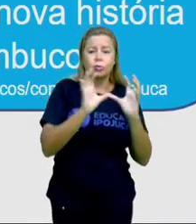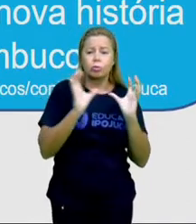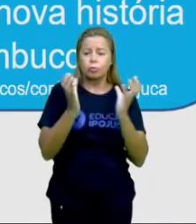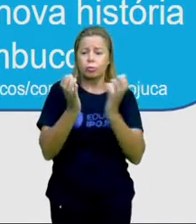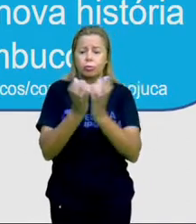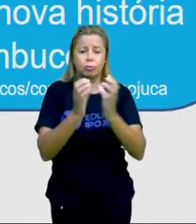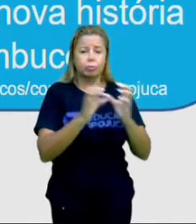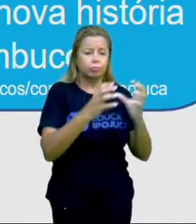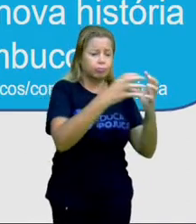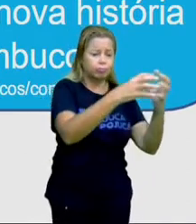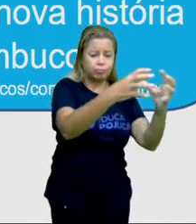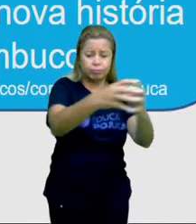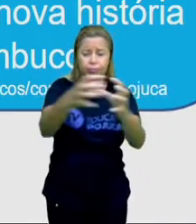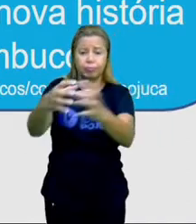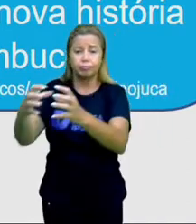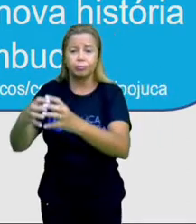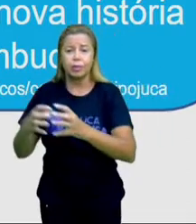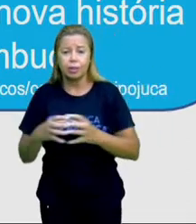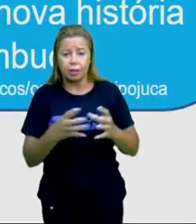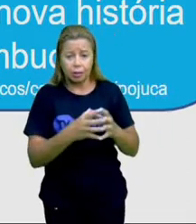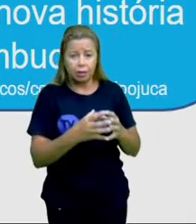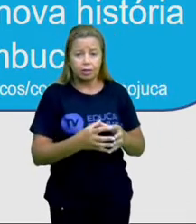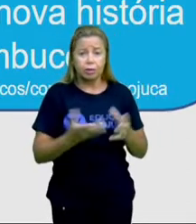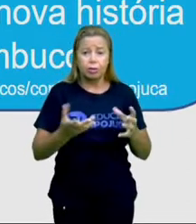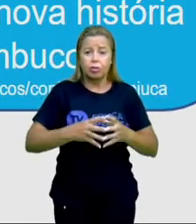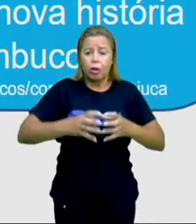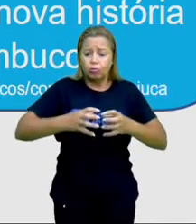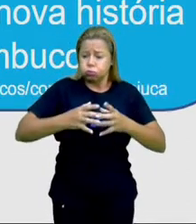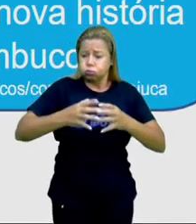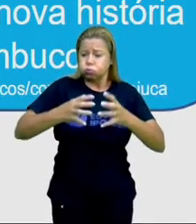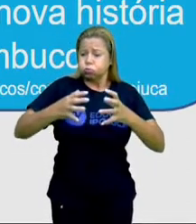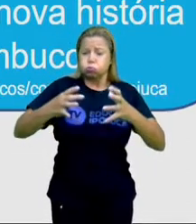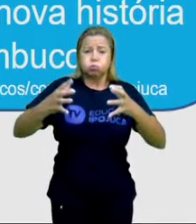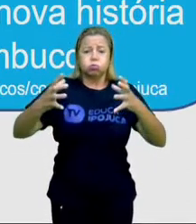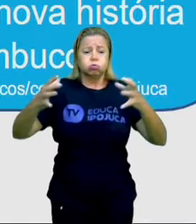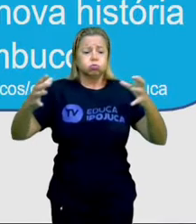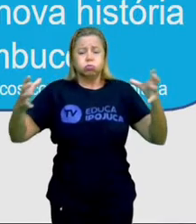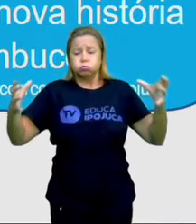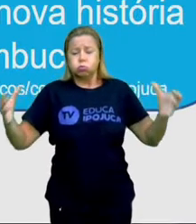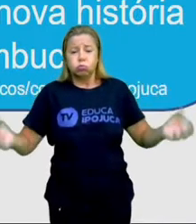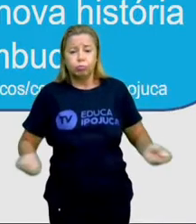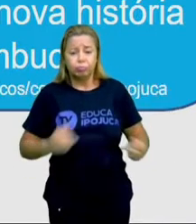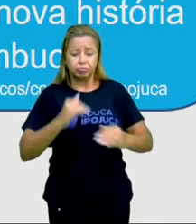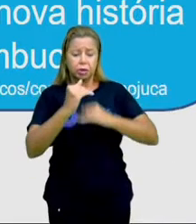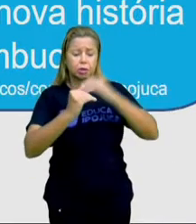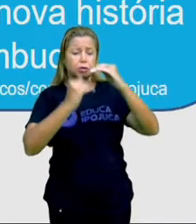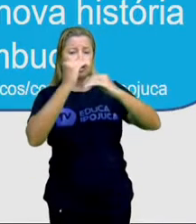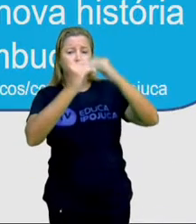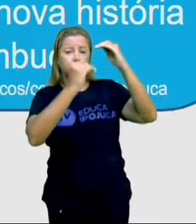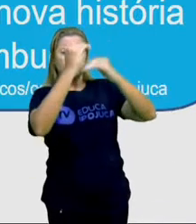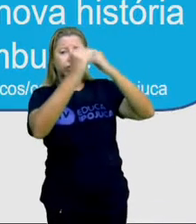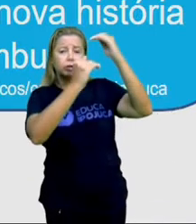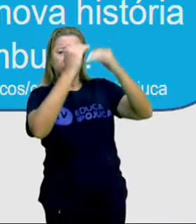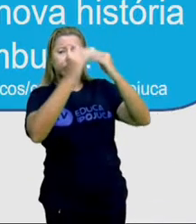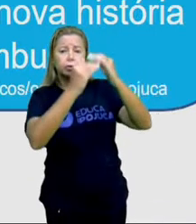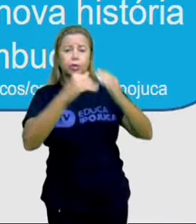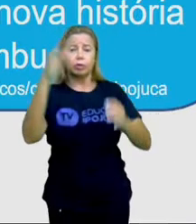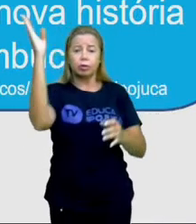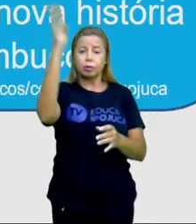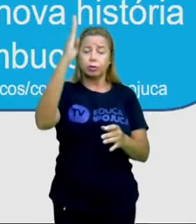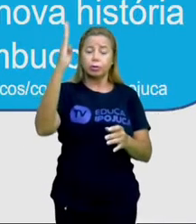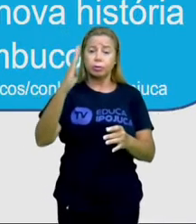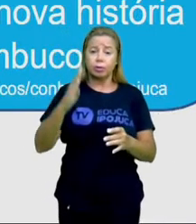portuário de Suape, é um dos maiores projetos de desenvolvimento da economia do país. O empreendimento oferece